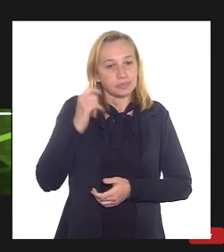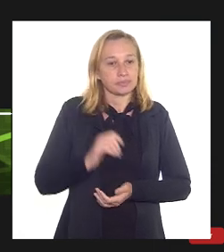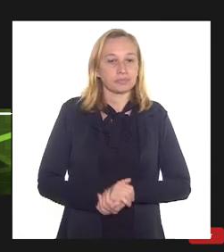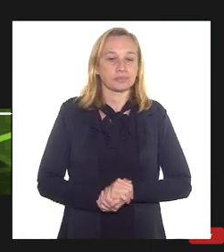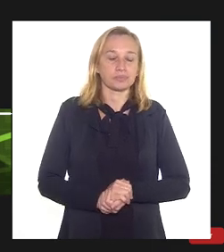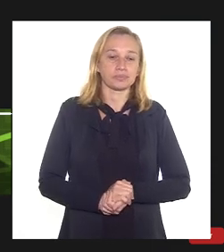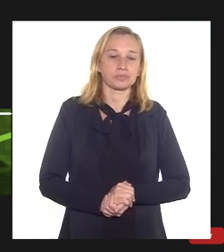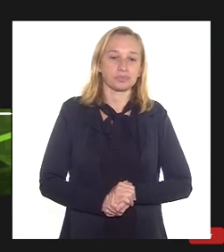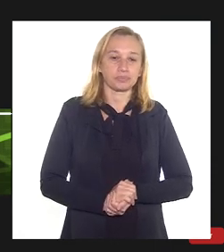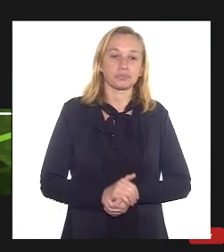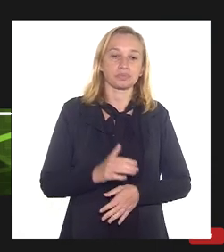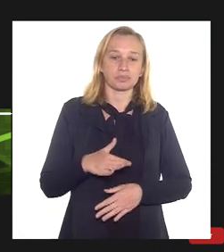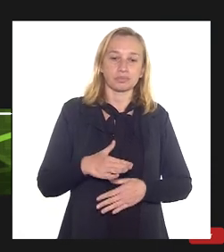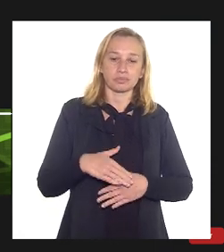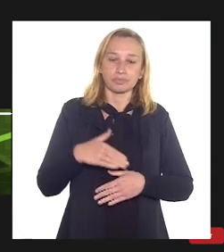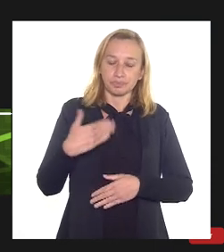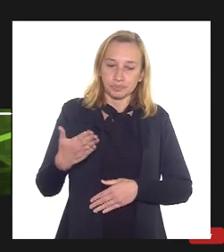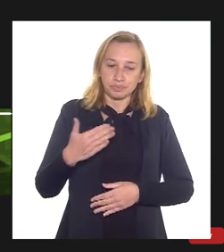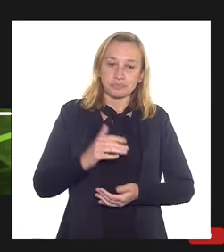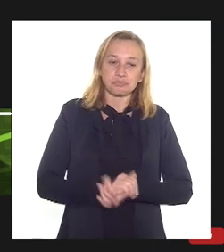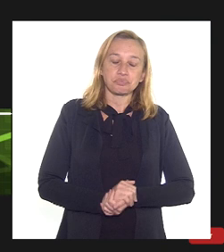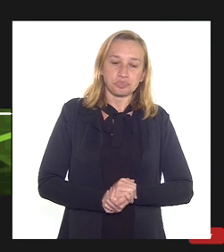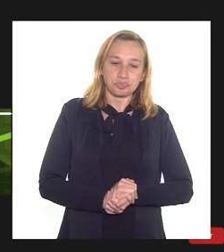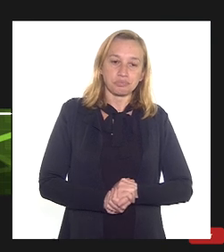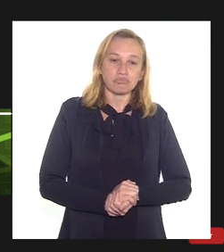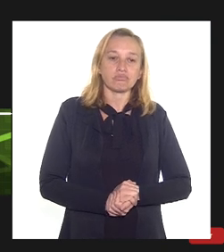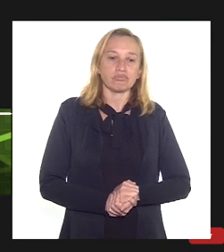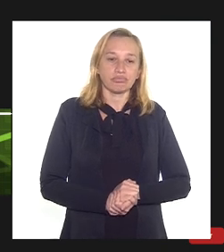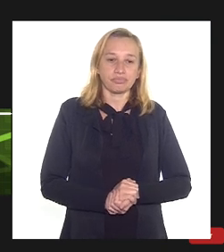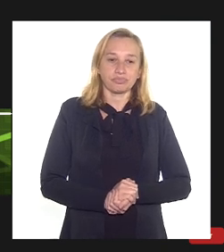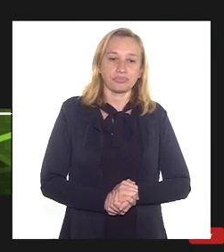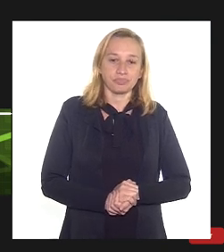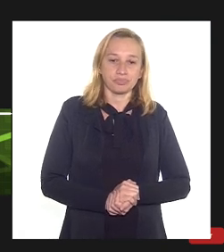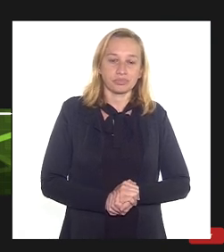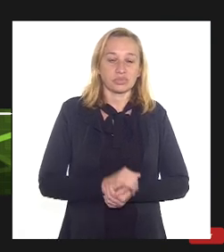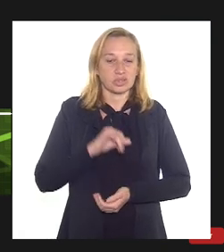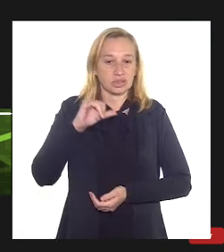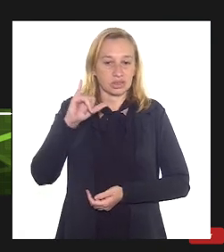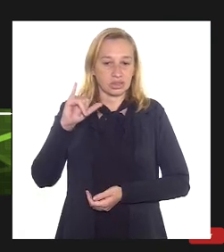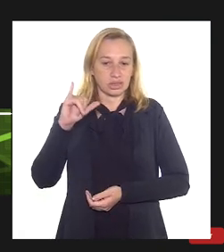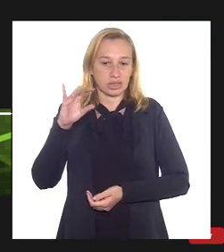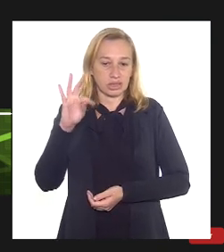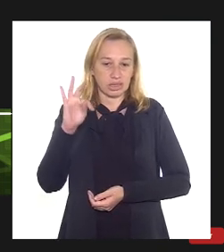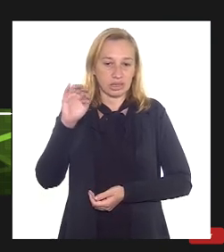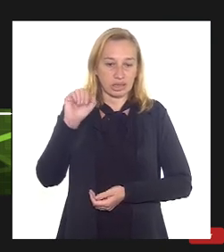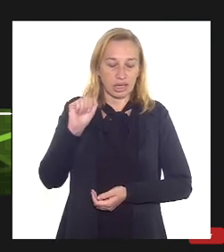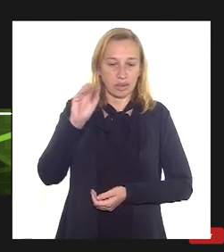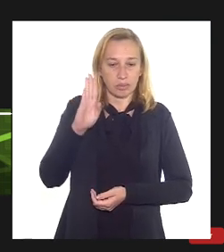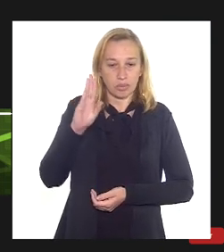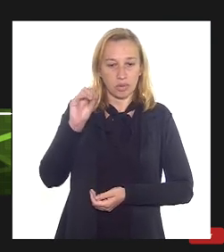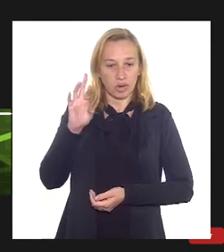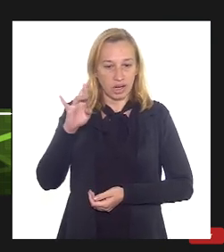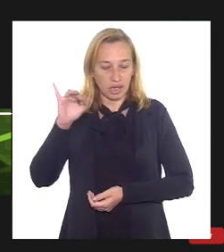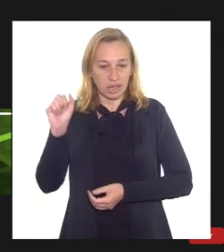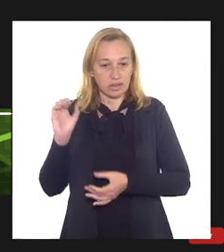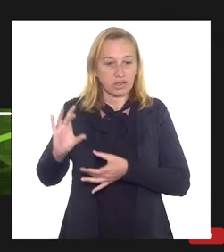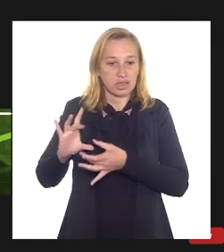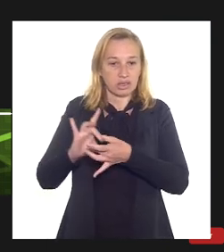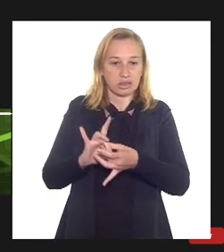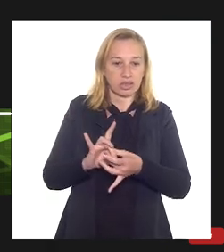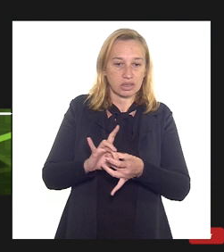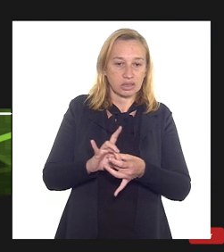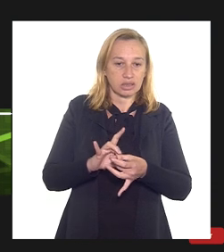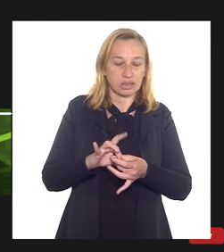Mas, indo um pouco mais à frente, na verdade, o polo Gajuba e Itaboraí, ele vai estar conectado, como eu falei antes, na rede de